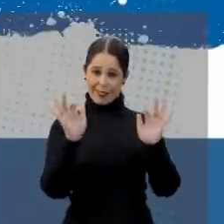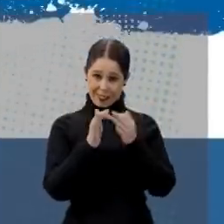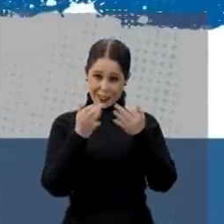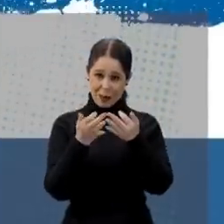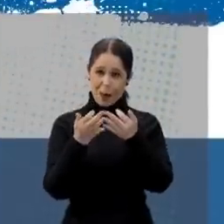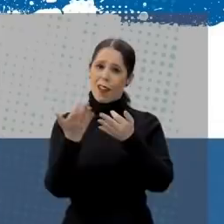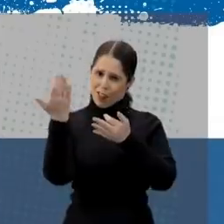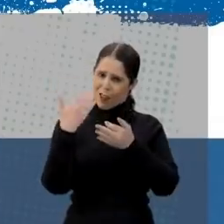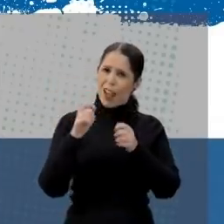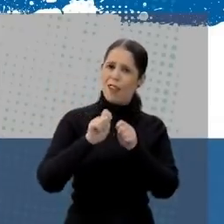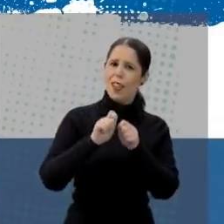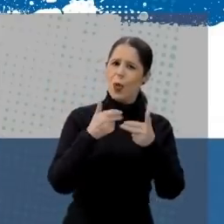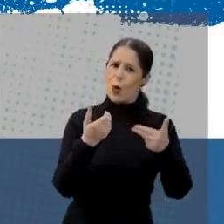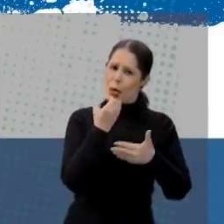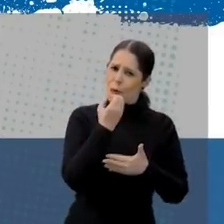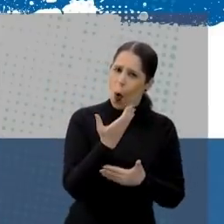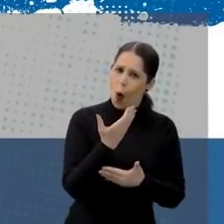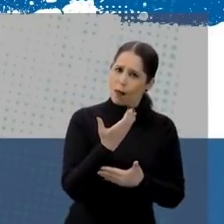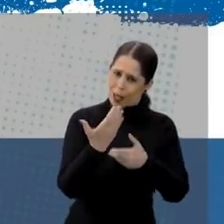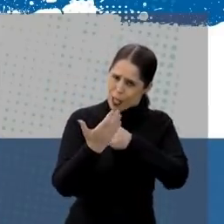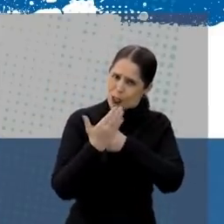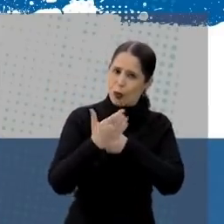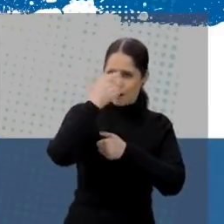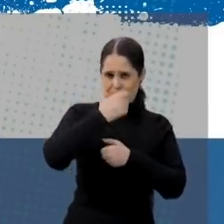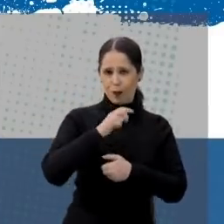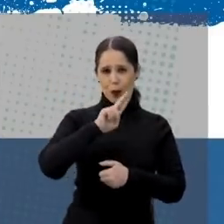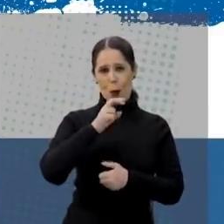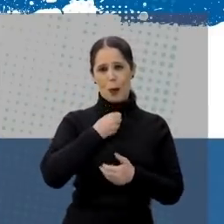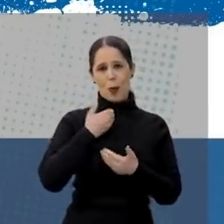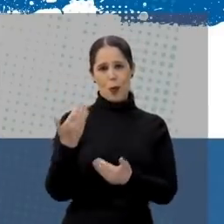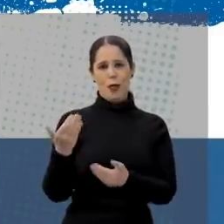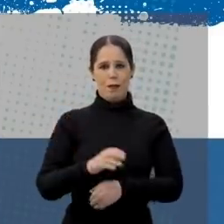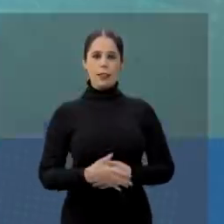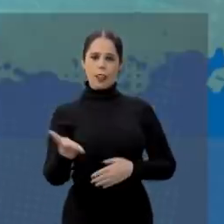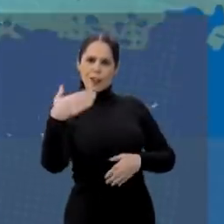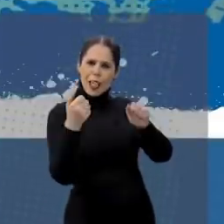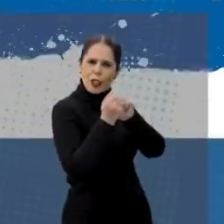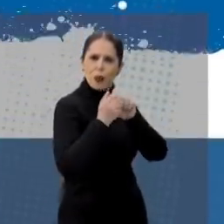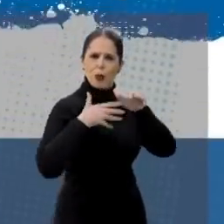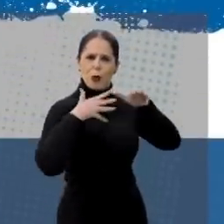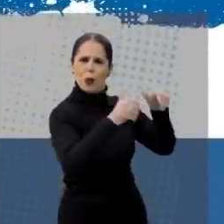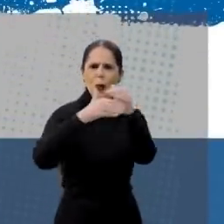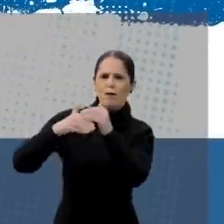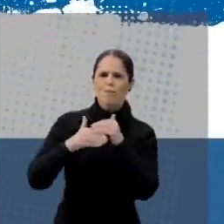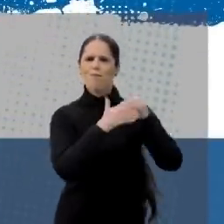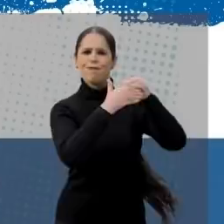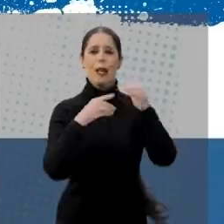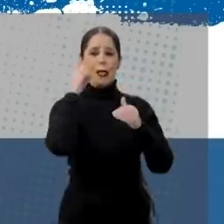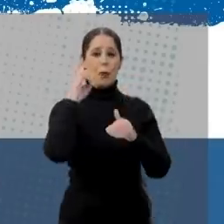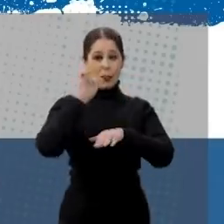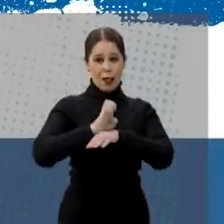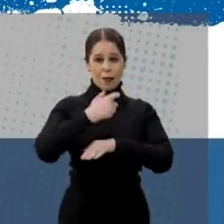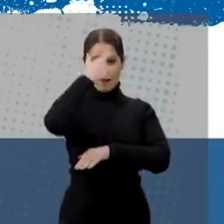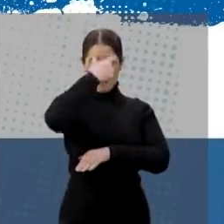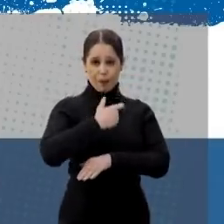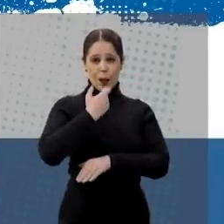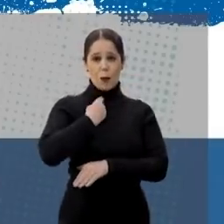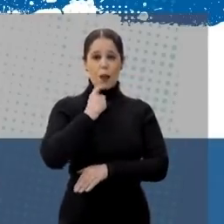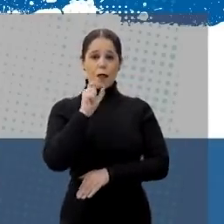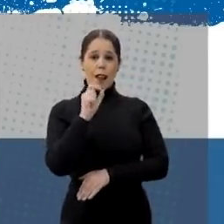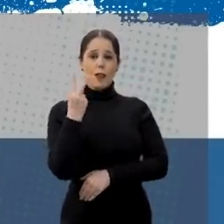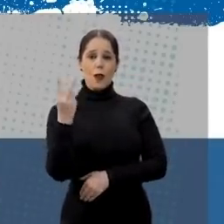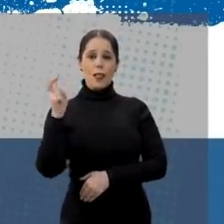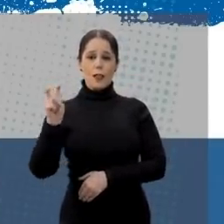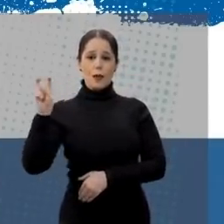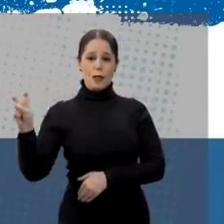Olá, família. Vamos fazer bem? Sou Freçomense, 10 888. Vem com a gente. Somos todos iguais. Deputado estadual Marquilã,